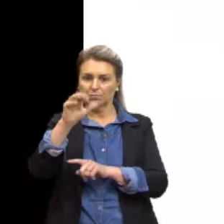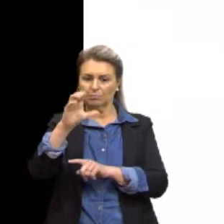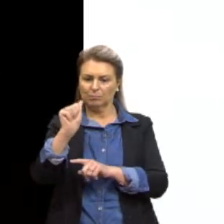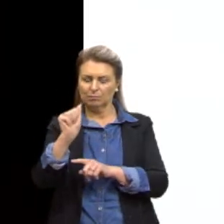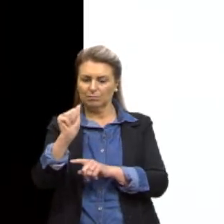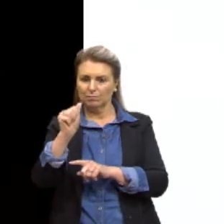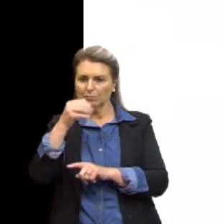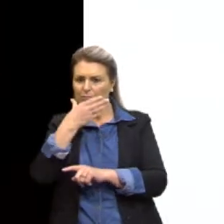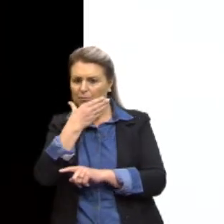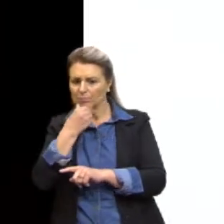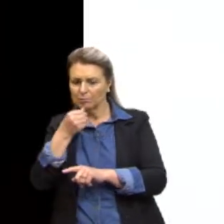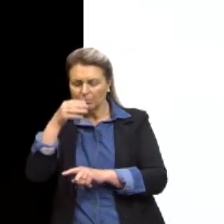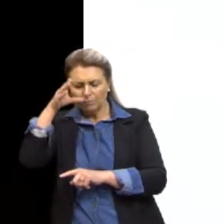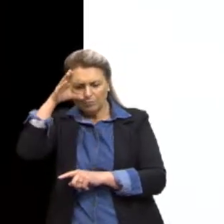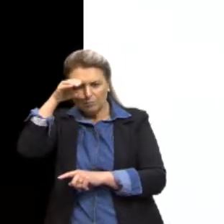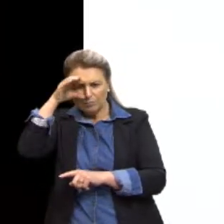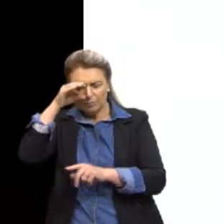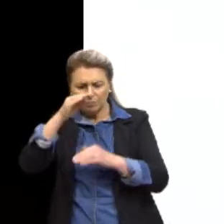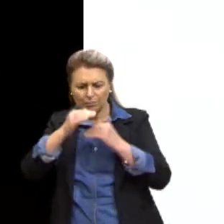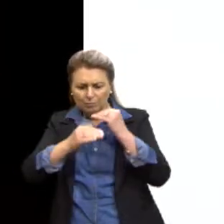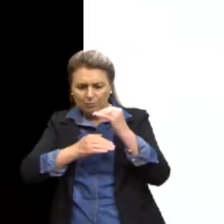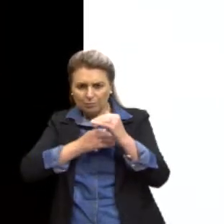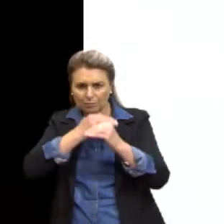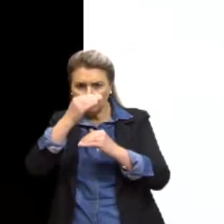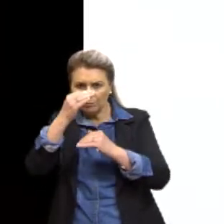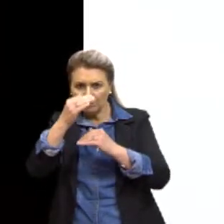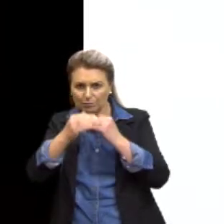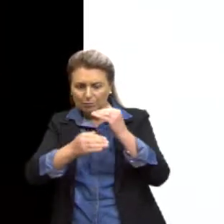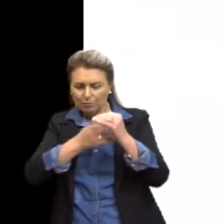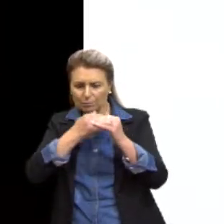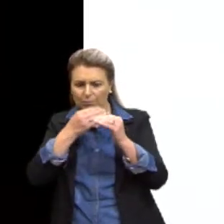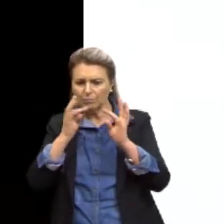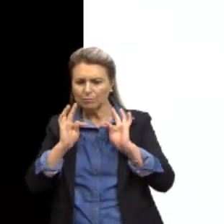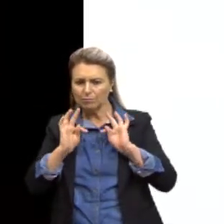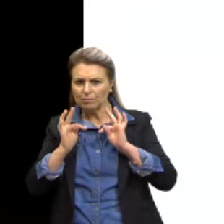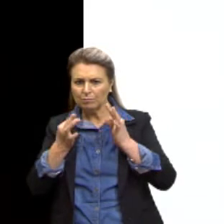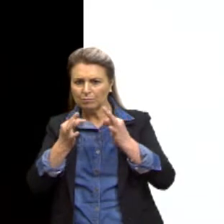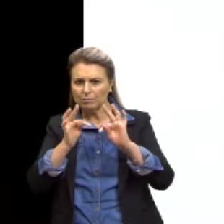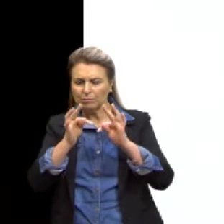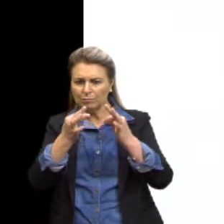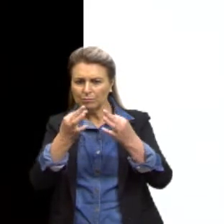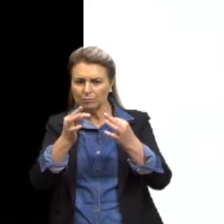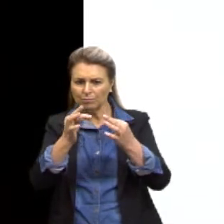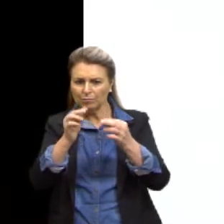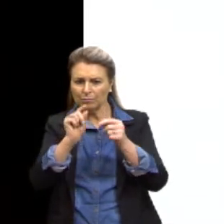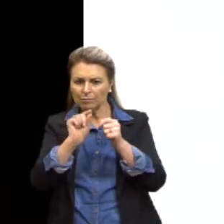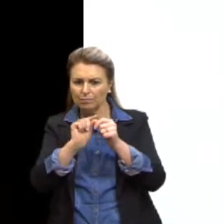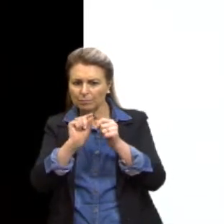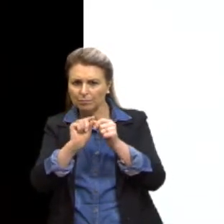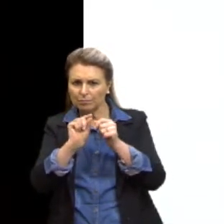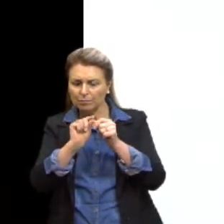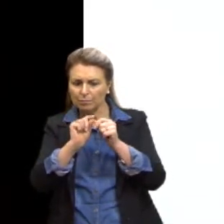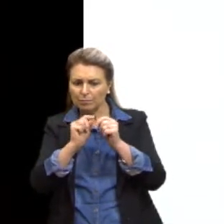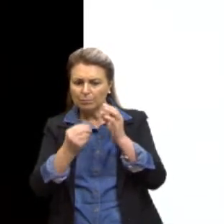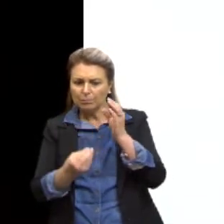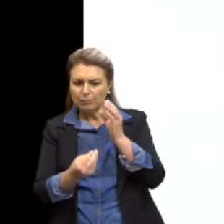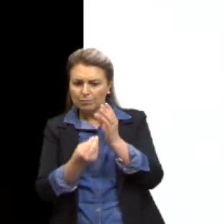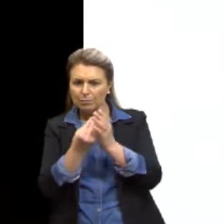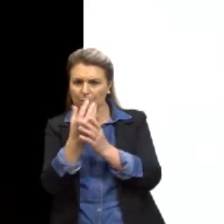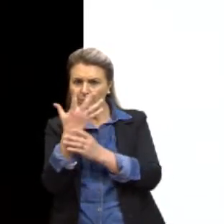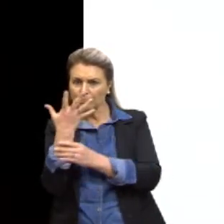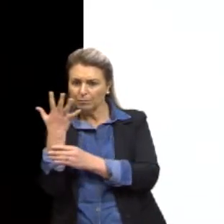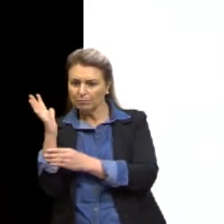observando esse processo, desenvolveu uma técnica para propagar plantas em escala comercial.